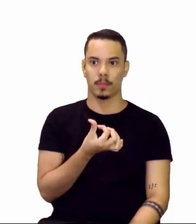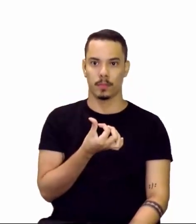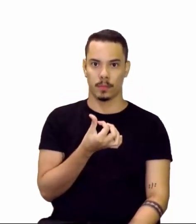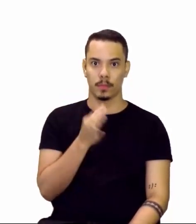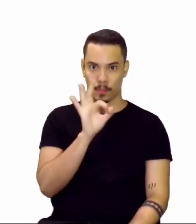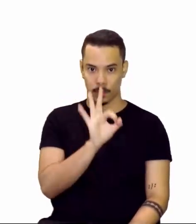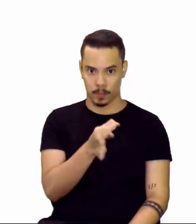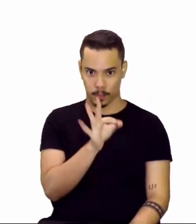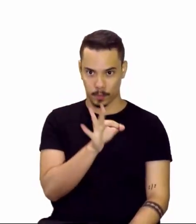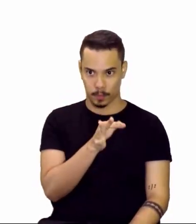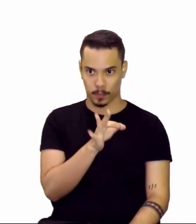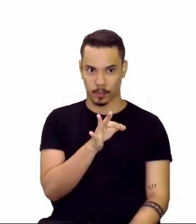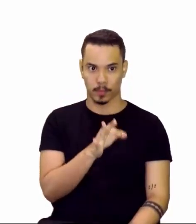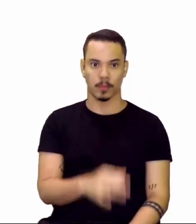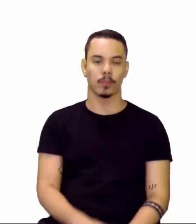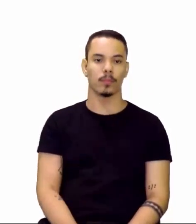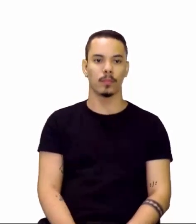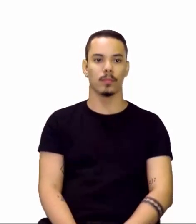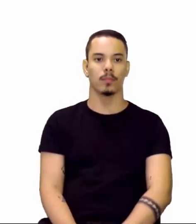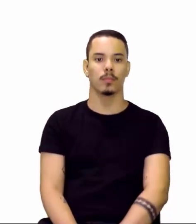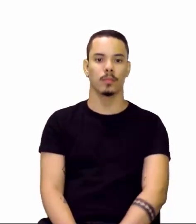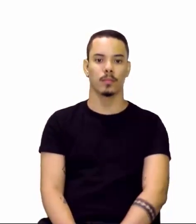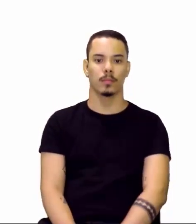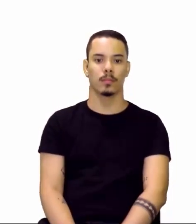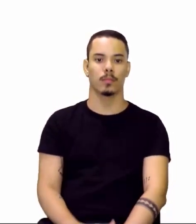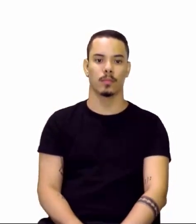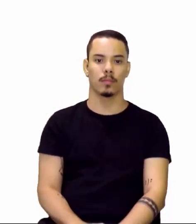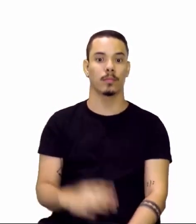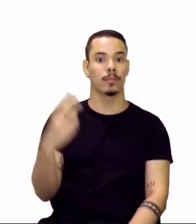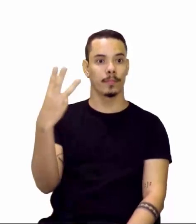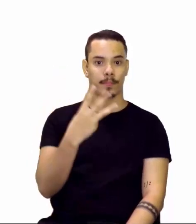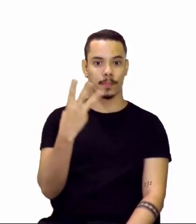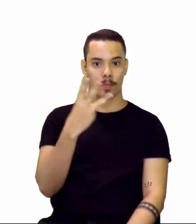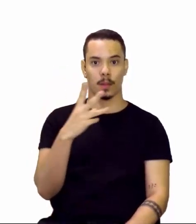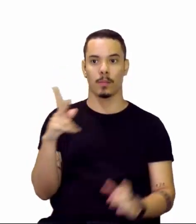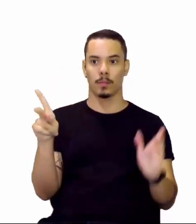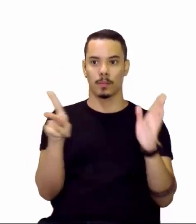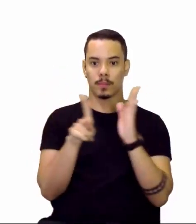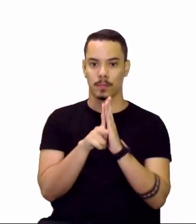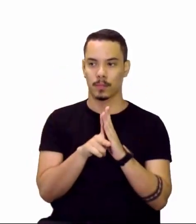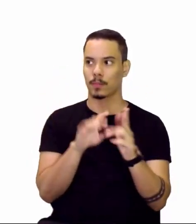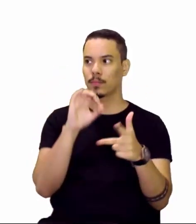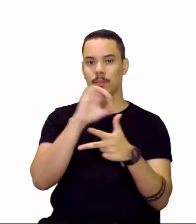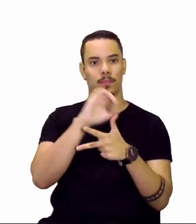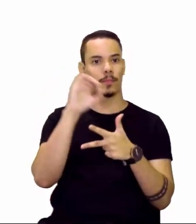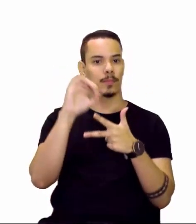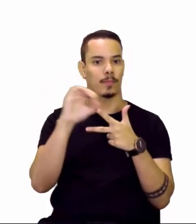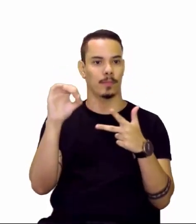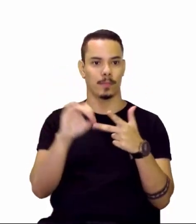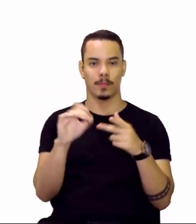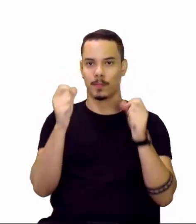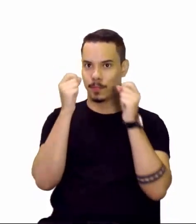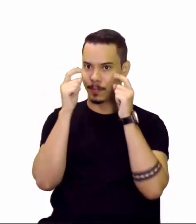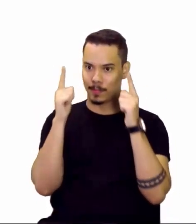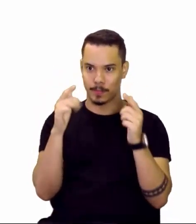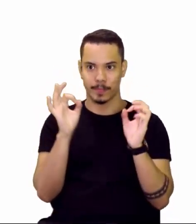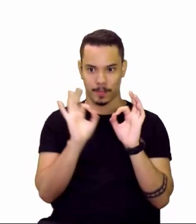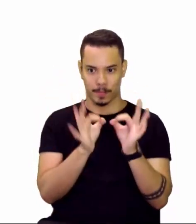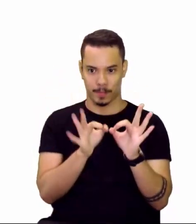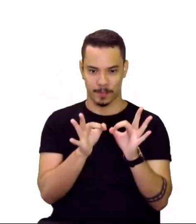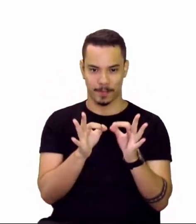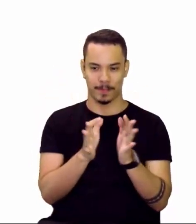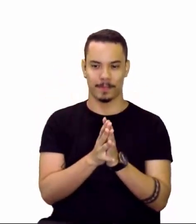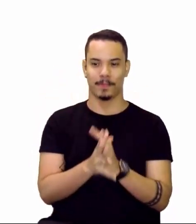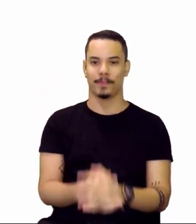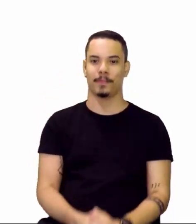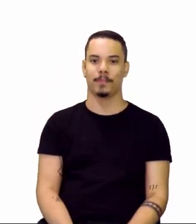Correto? E agora, a gente vai para a nossa terceira questão, que é o se liga no Enem, né, professor? Agora,